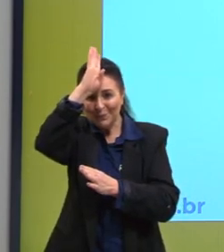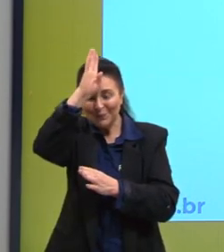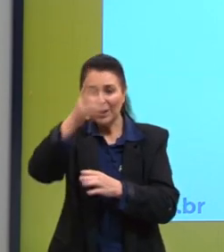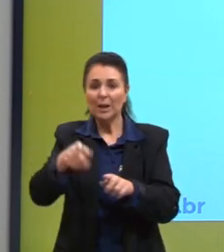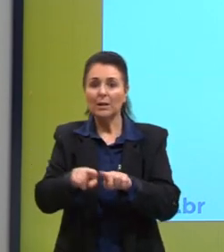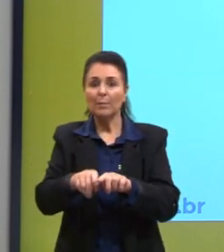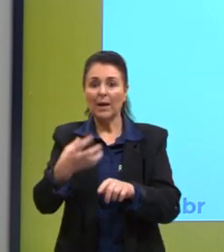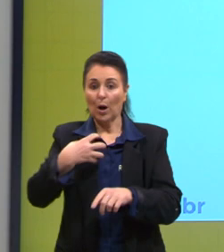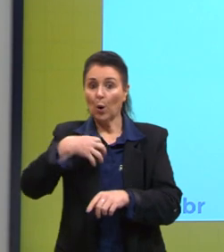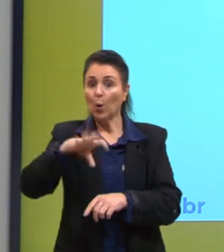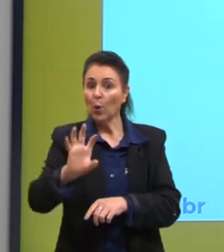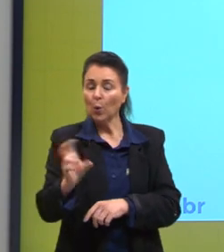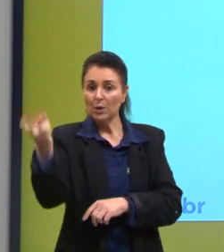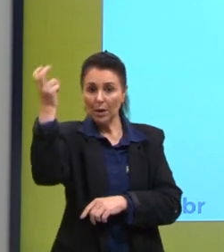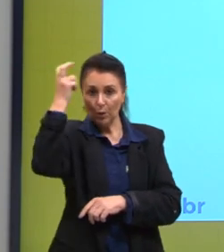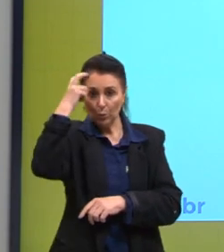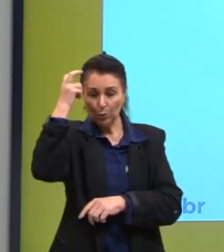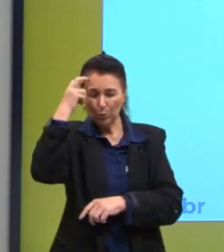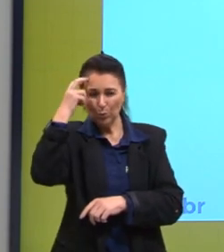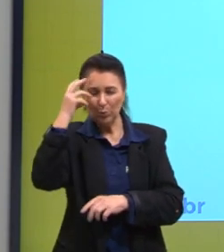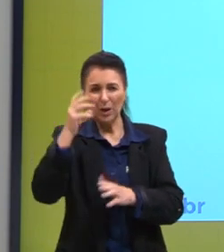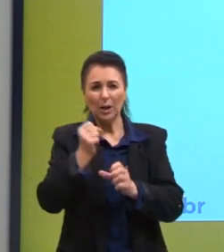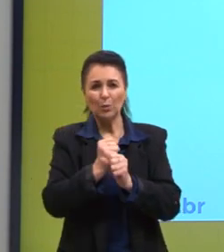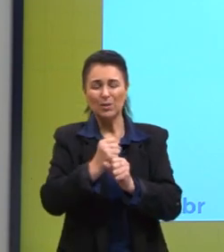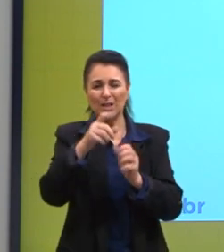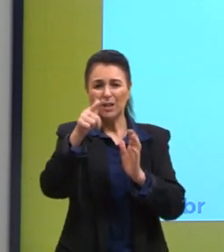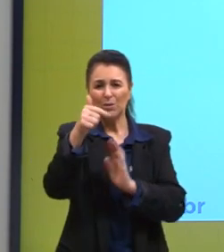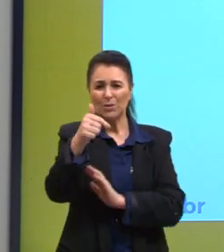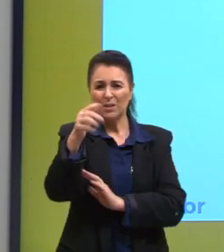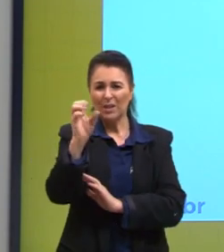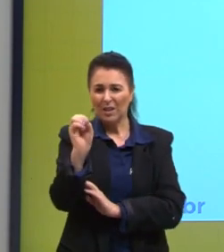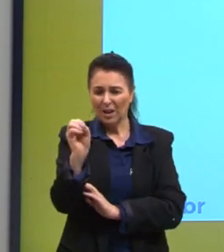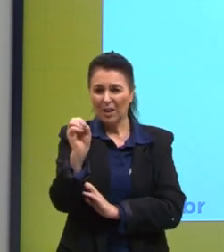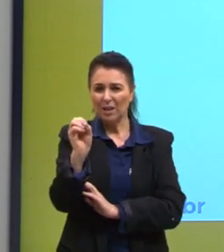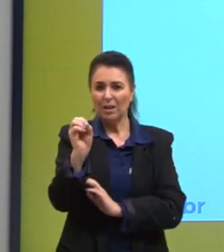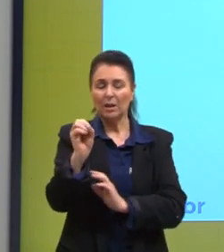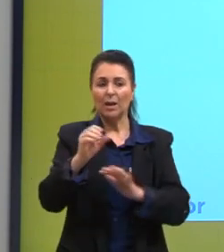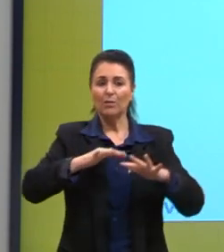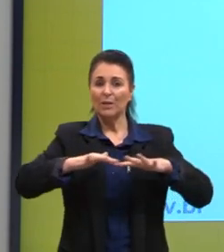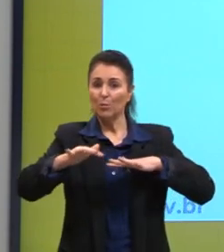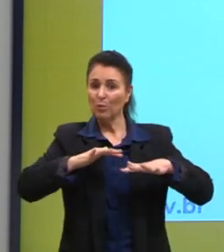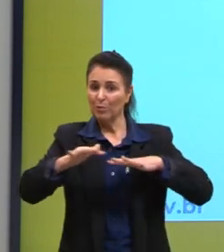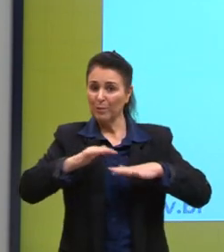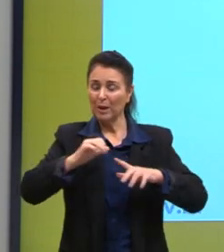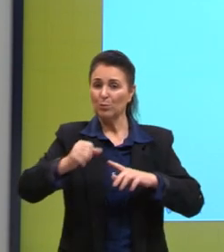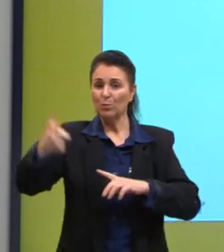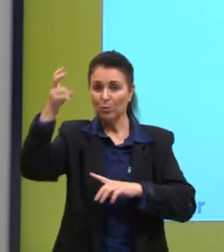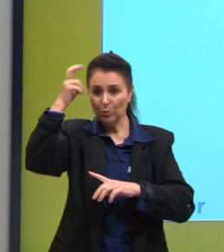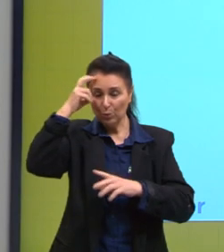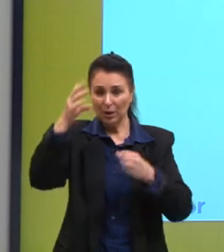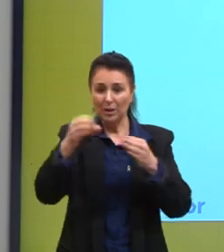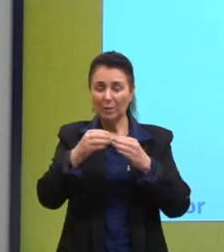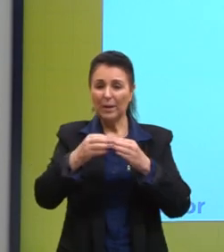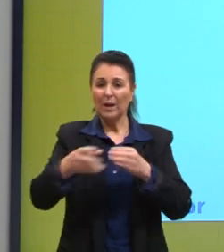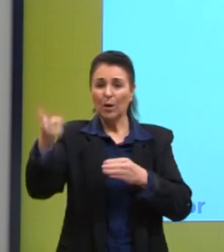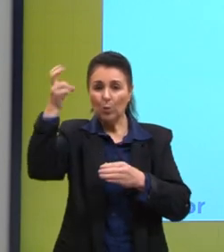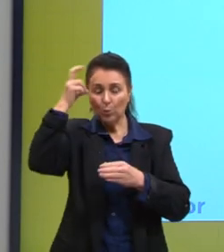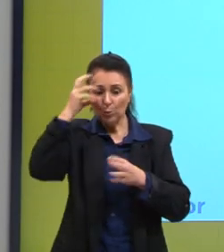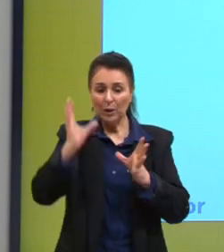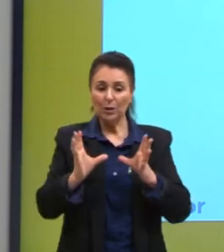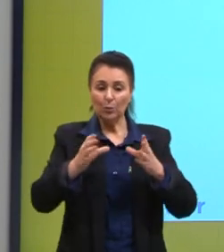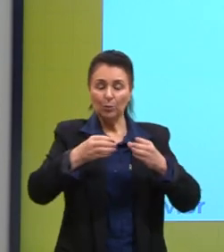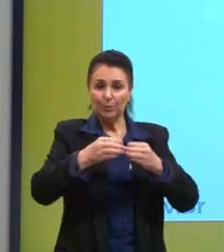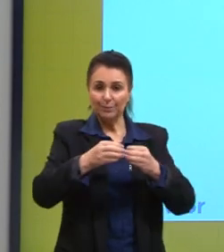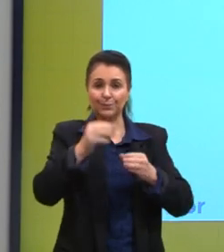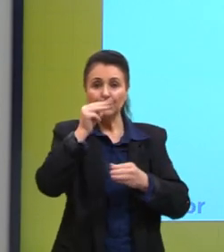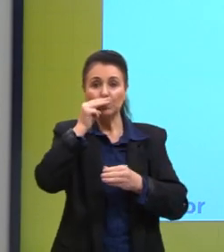cultura. Isso ocorre muito aqui no período dos anos 70. Aqui o movimento Woodstock, o movimento hippie. Uma cultura de classe, que é o que o